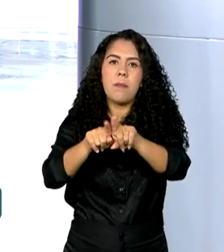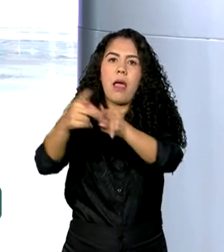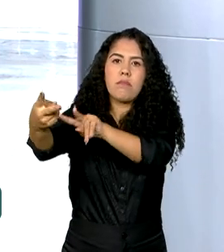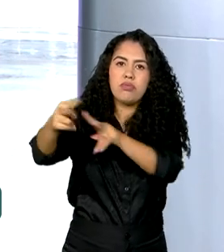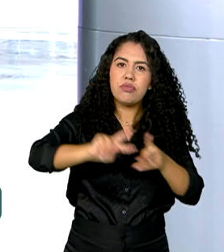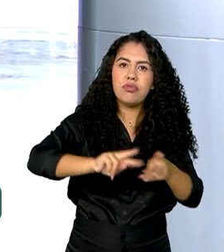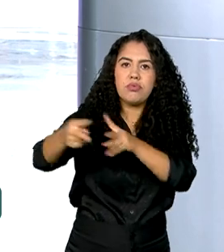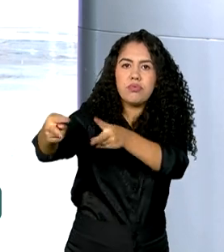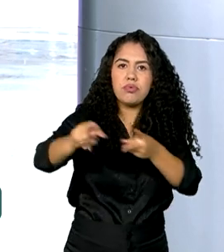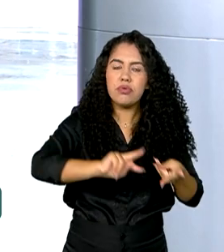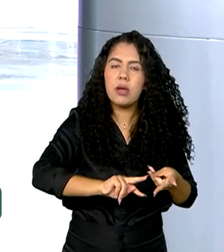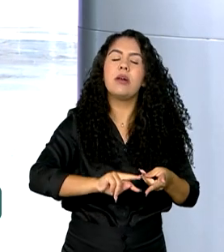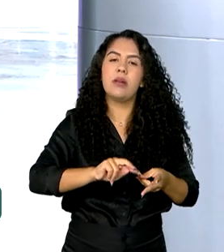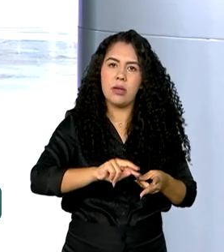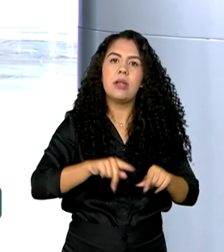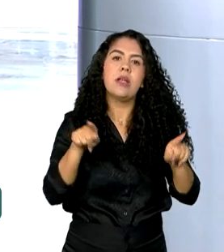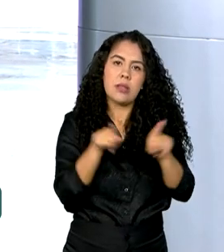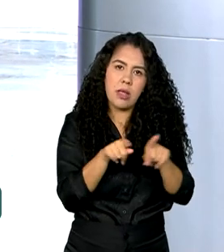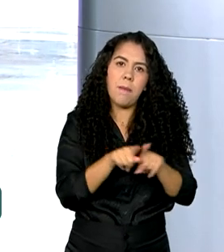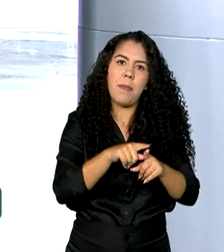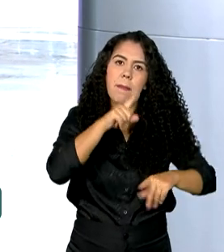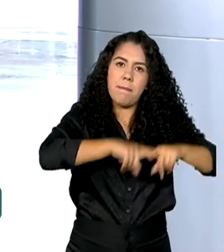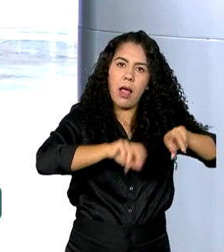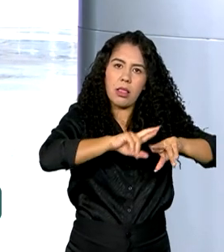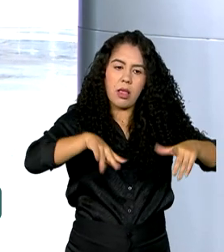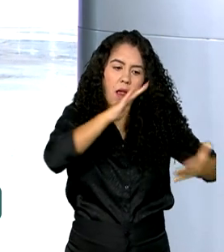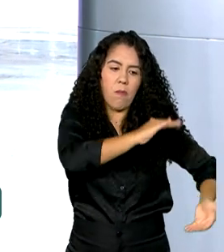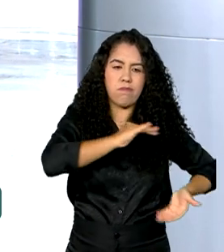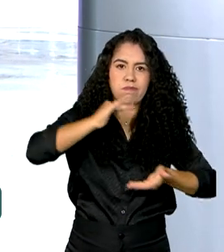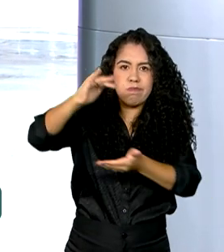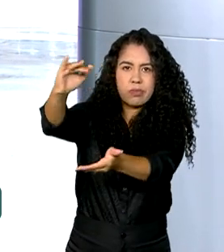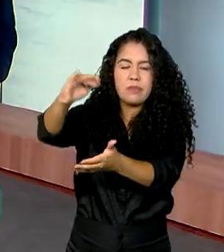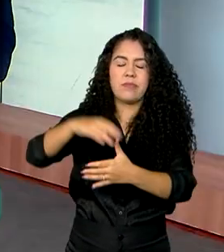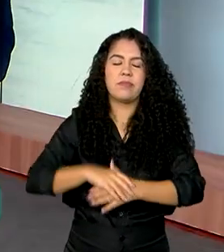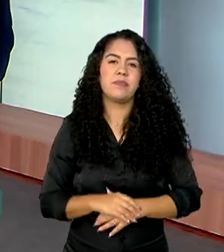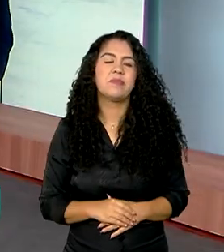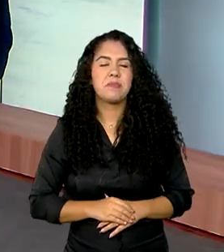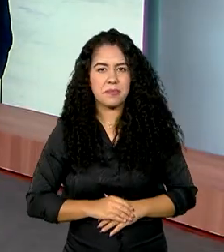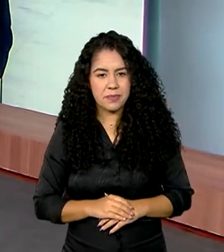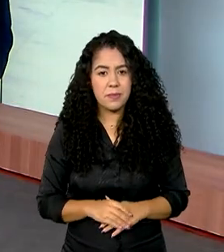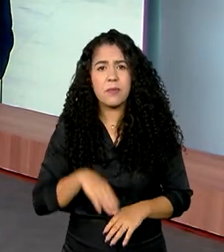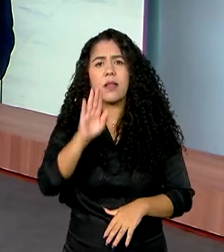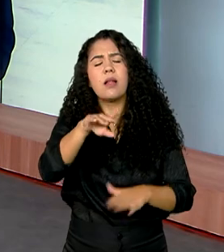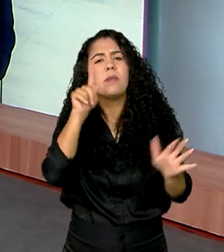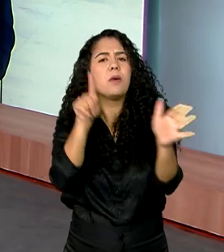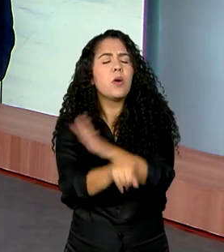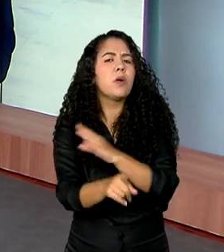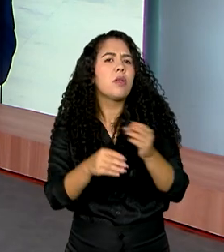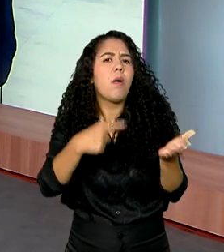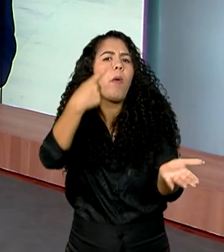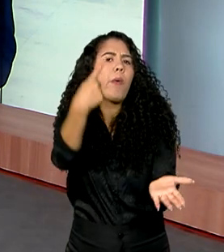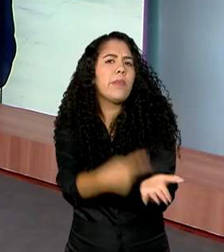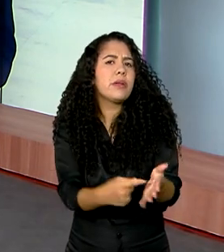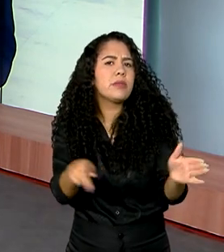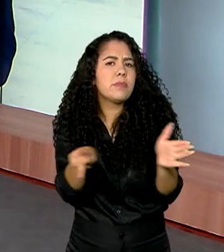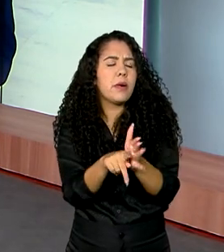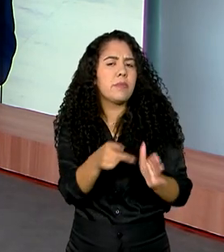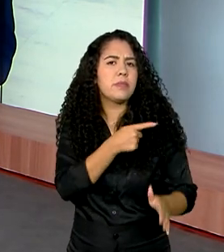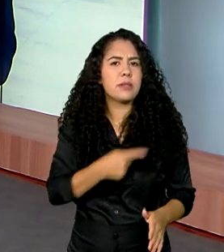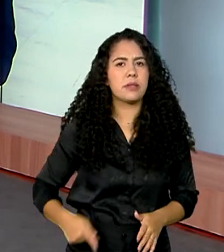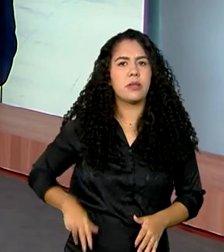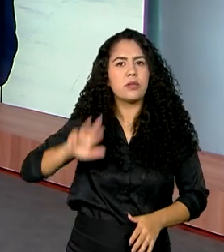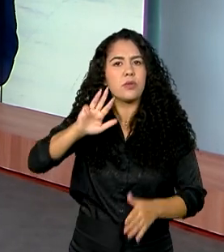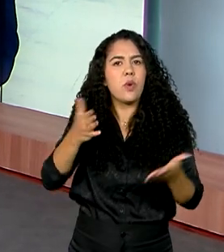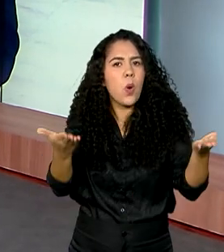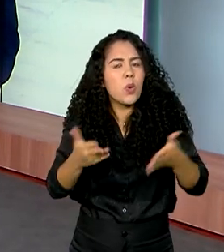o governo também está enviando insumos para ajudar o Líbano. Renata. Pablo, como é que está a agenda do presidente Lula hoje, nesta segunda